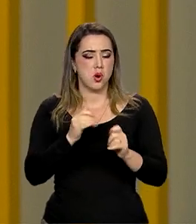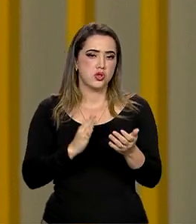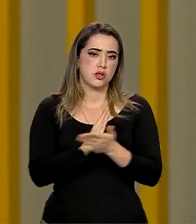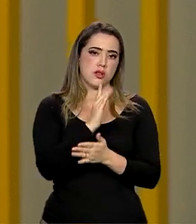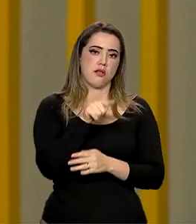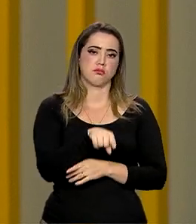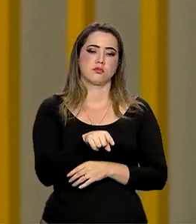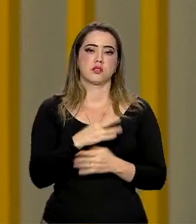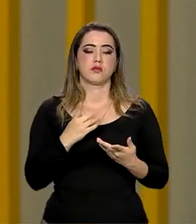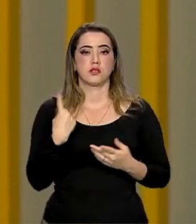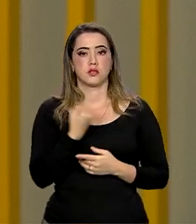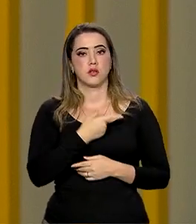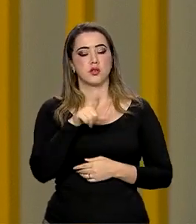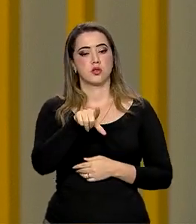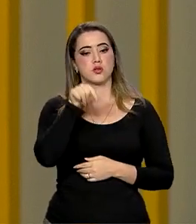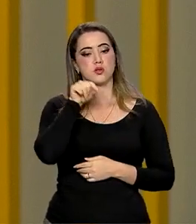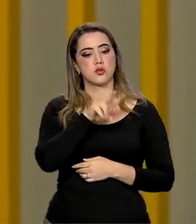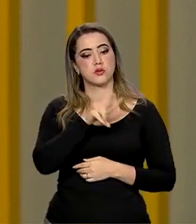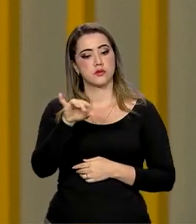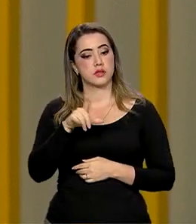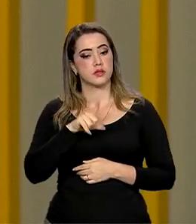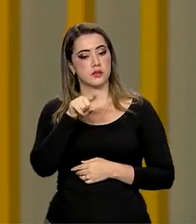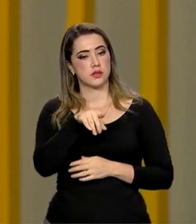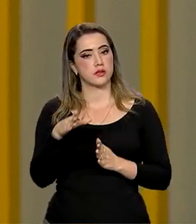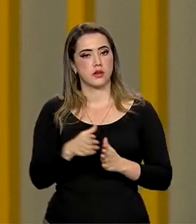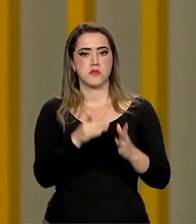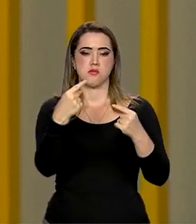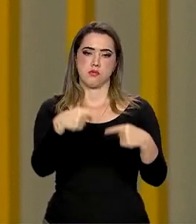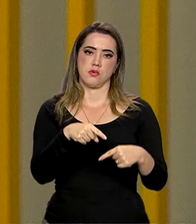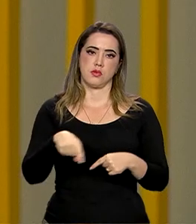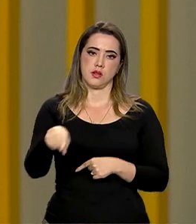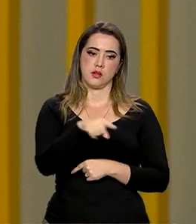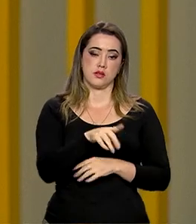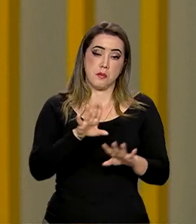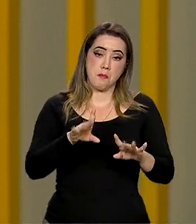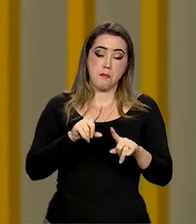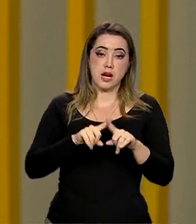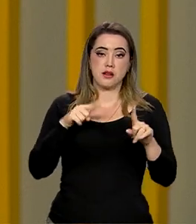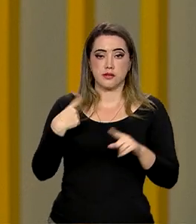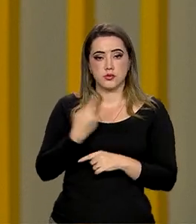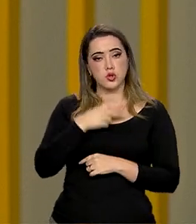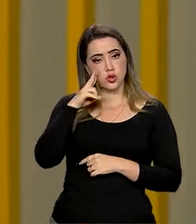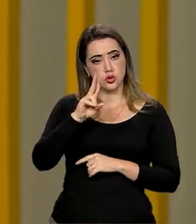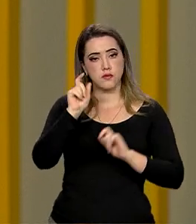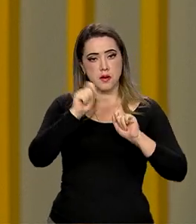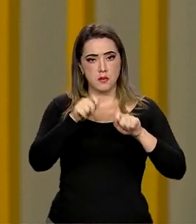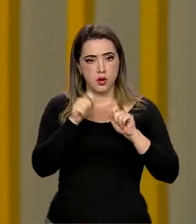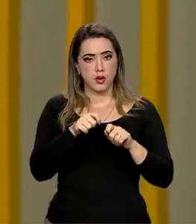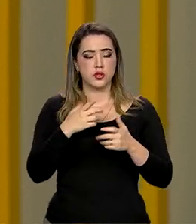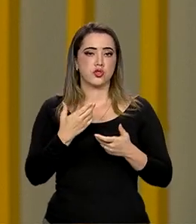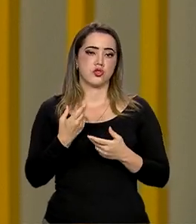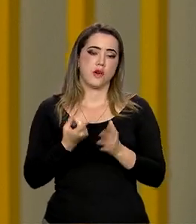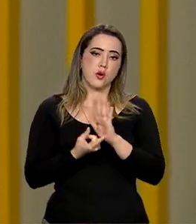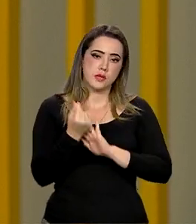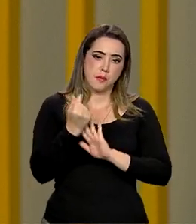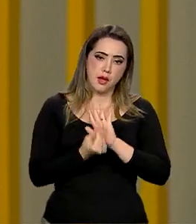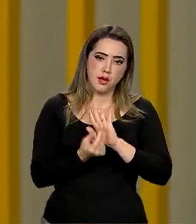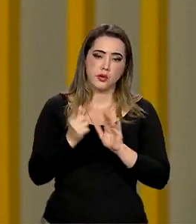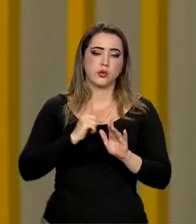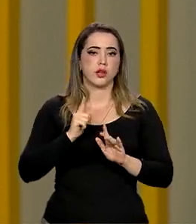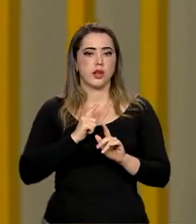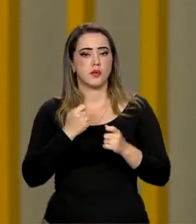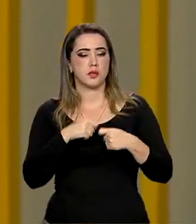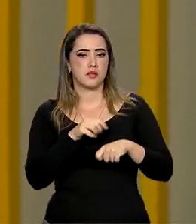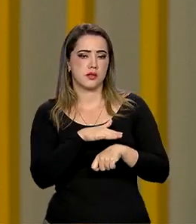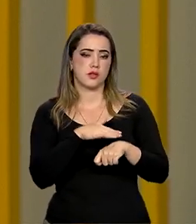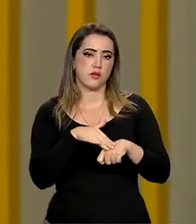Então, a decisão nossa será realmente nesse caminho. Sem descartar, obviamente, se tiver espaço orçamentário, a gente tem que conversar